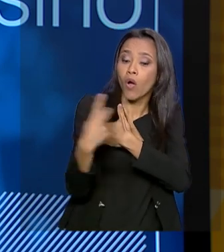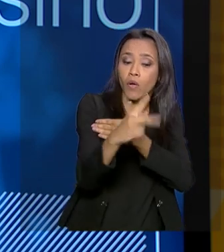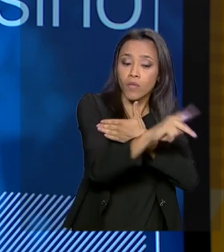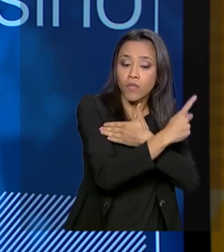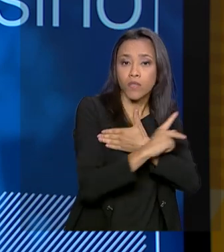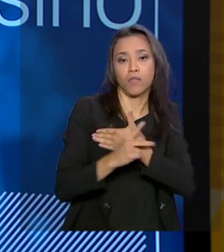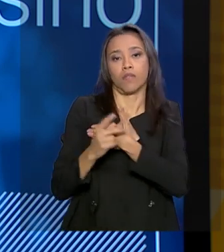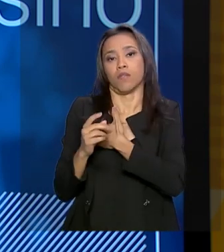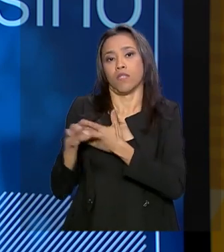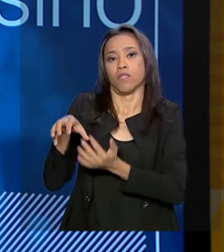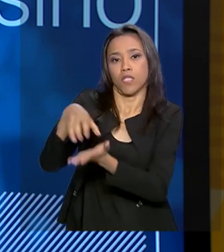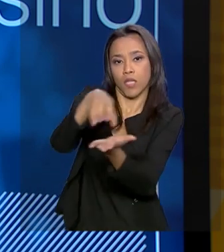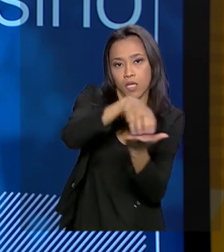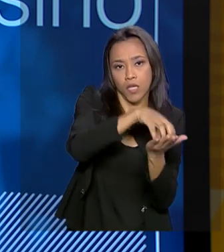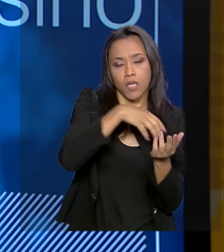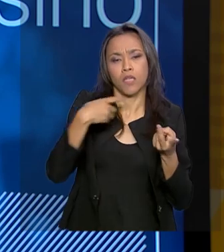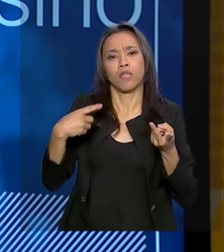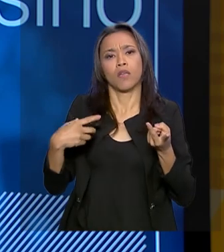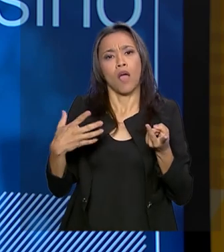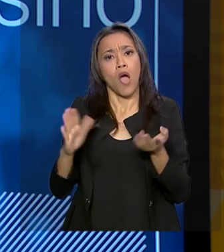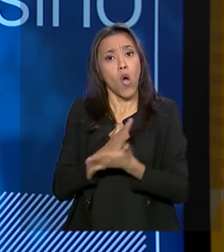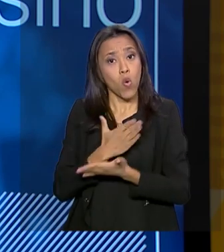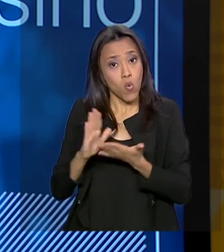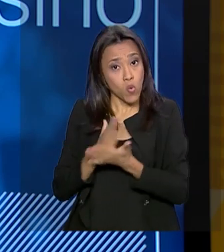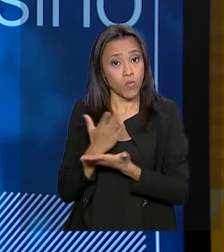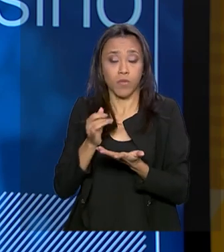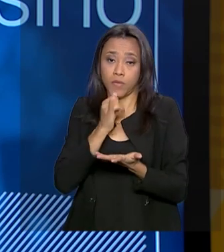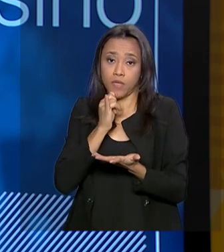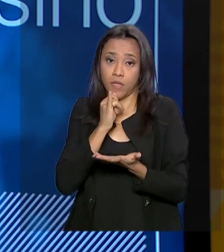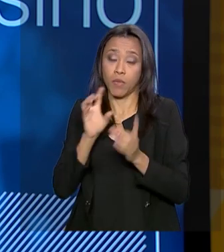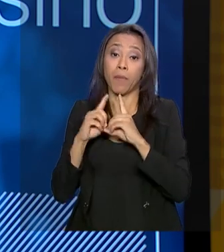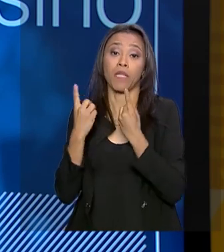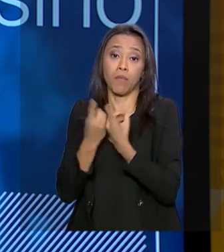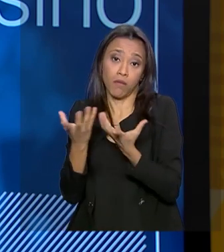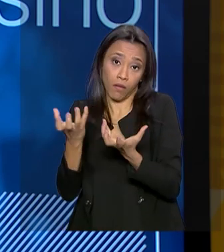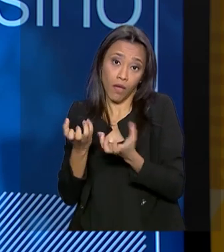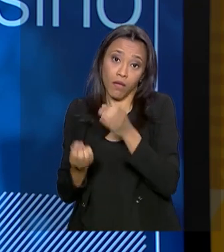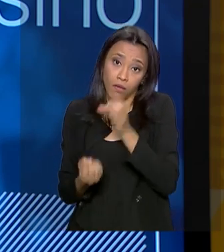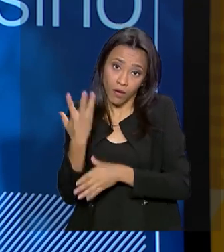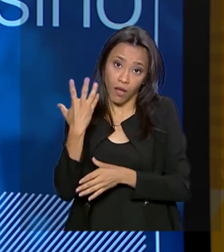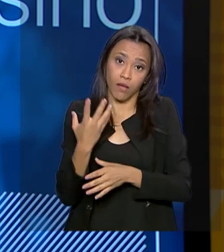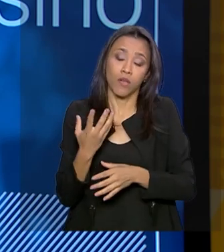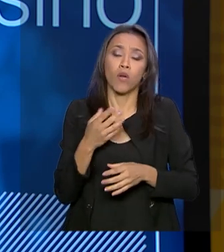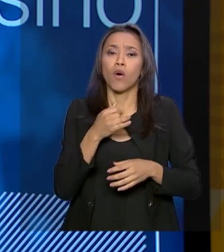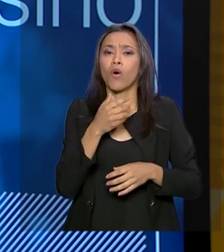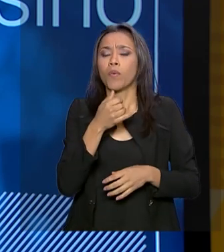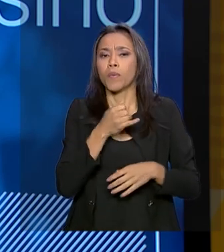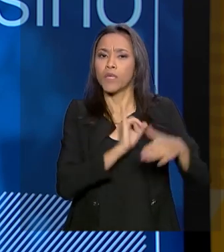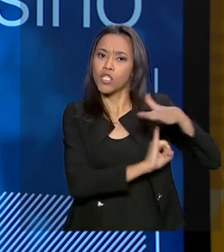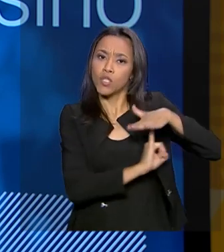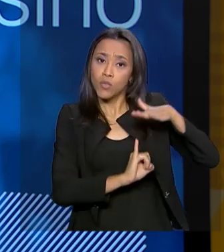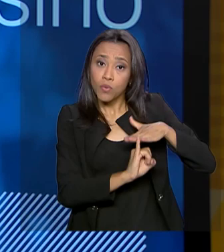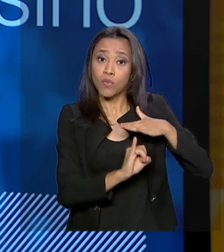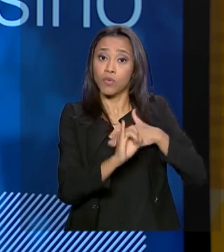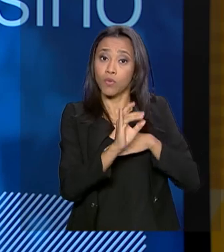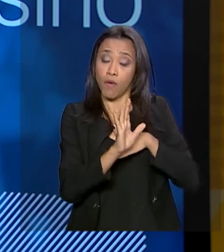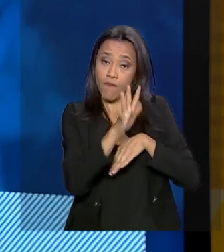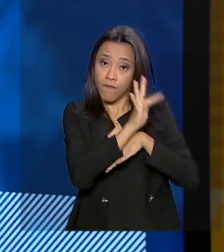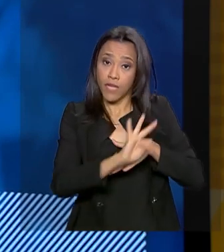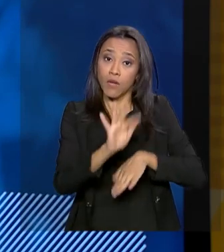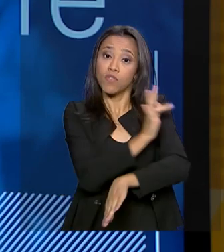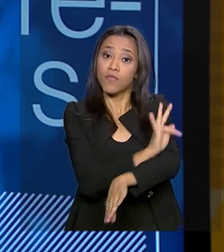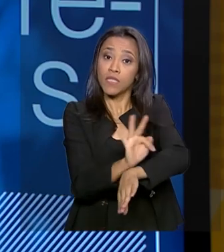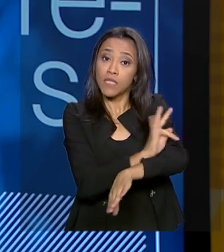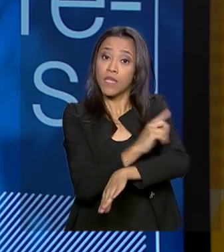alguns departamentos querem se tornar organização social. Por exemplo, o Instituto Internacional de Física, que pertence à Universidade Federal do Rio Grande do Norte.